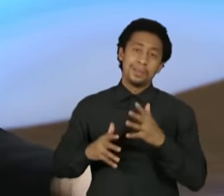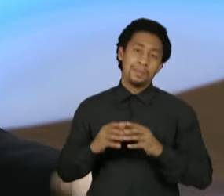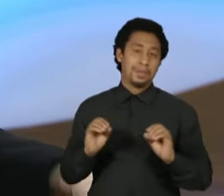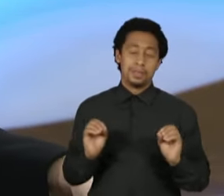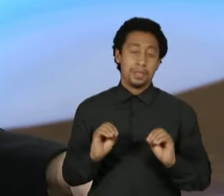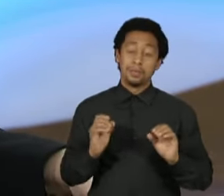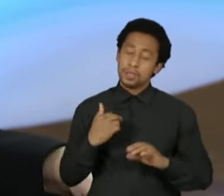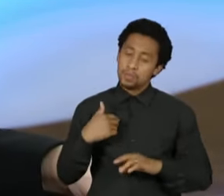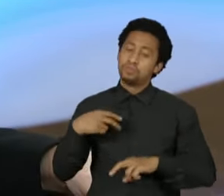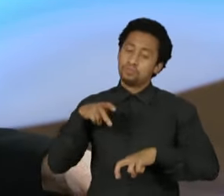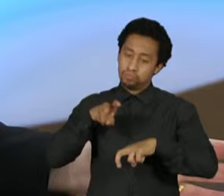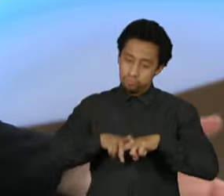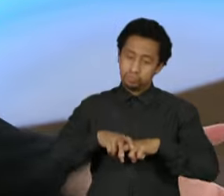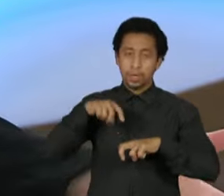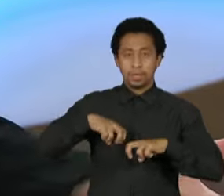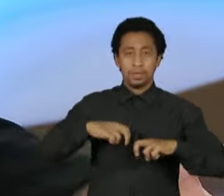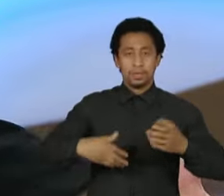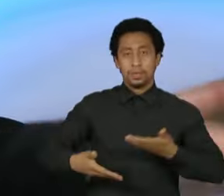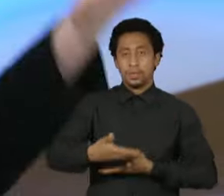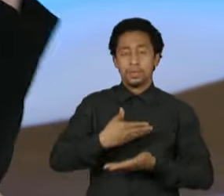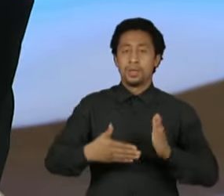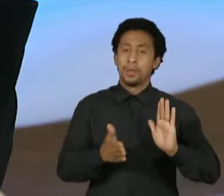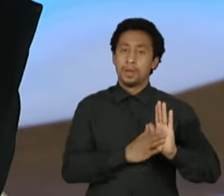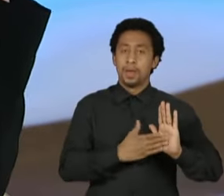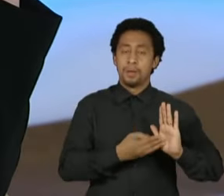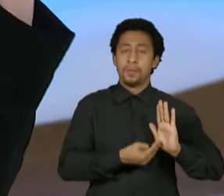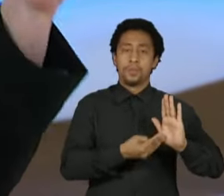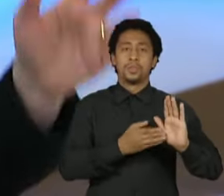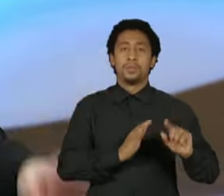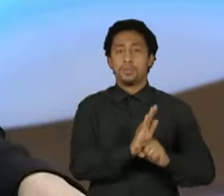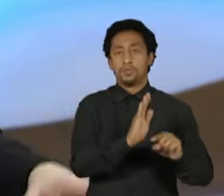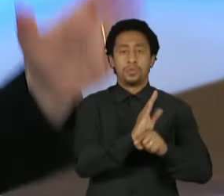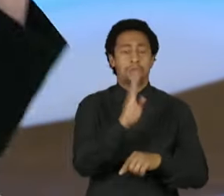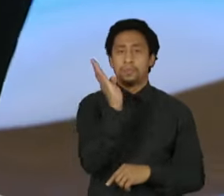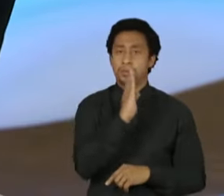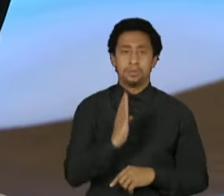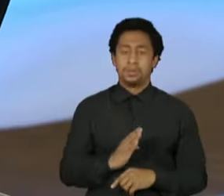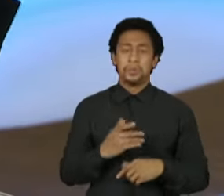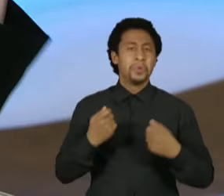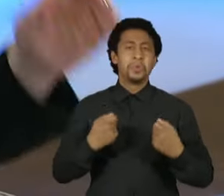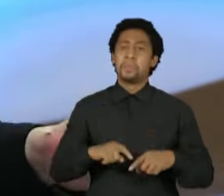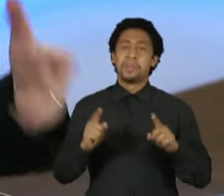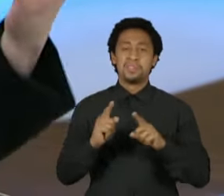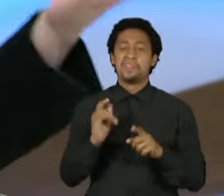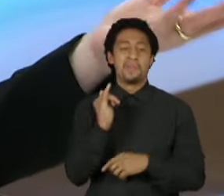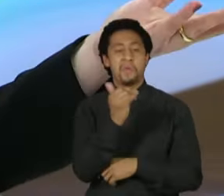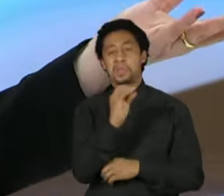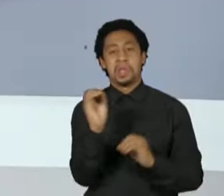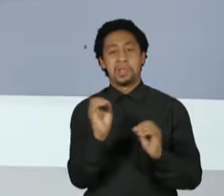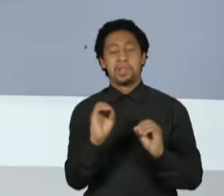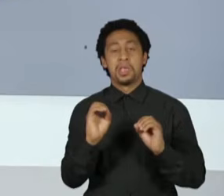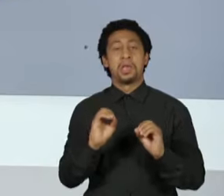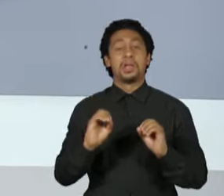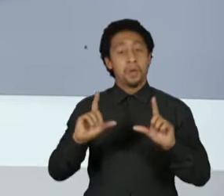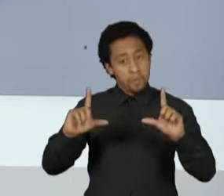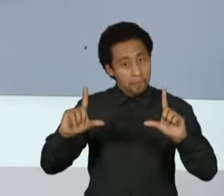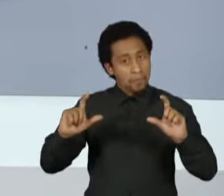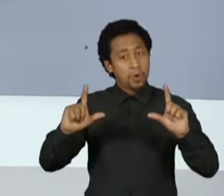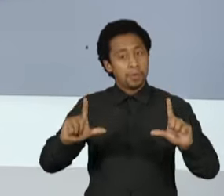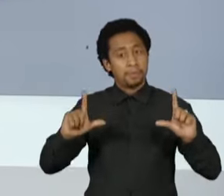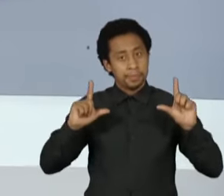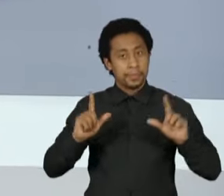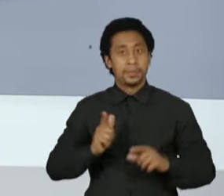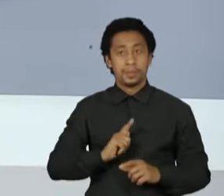das soluções reais para o Brasil. Não precisa mostrar a história. A fotografia está ali, a fotografia está lá. A senhora falou sobre as